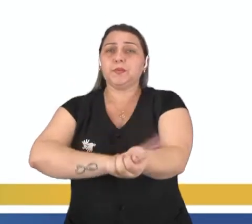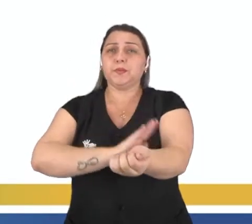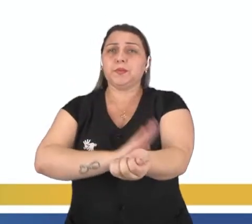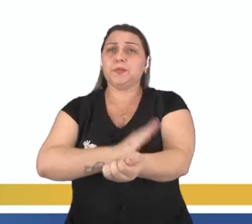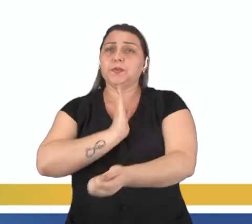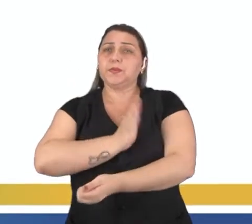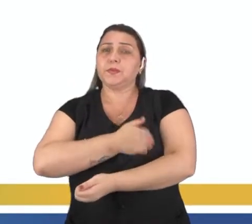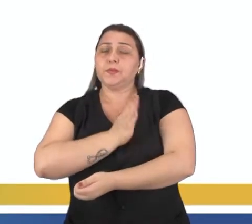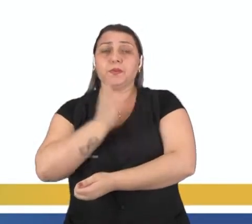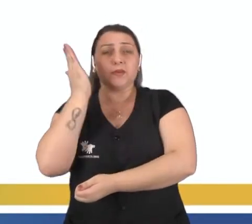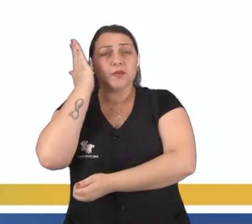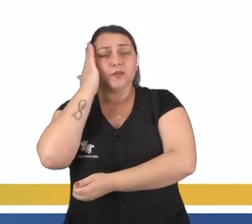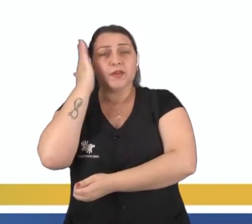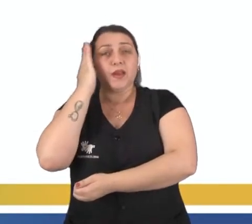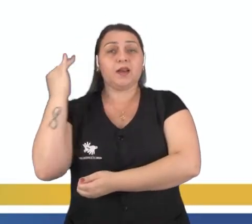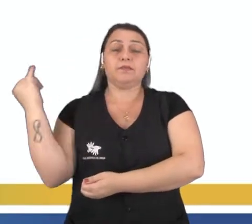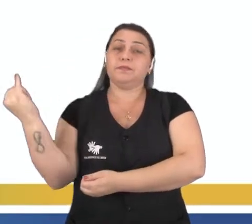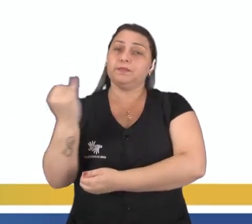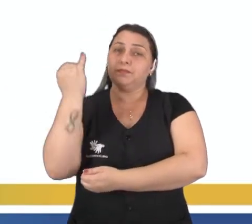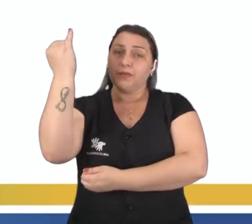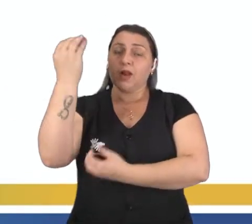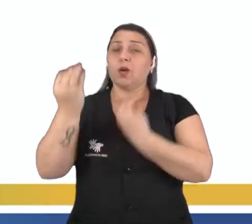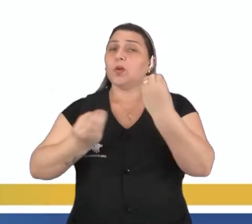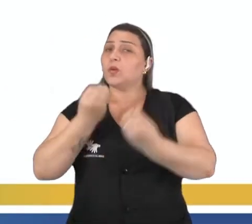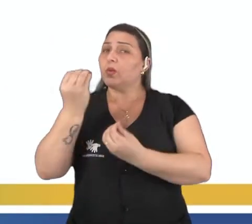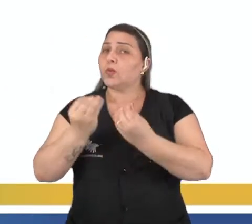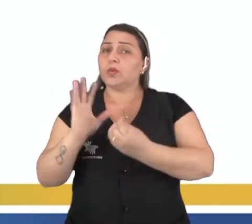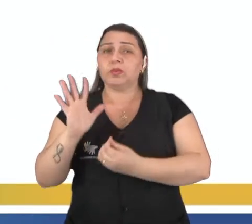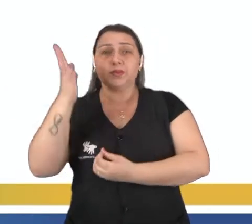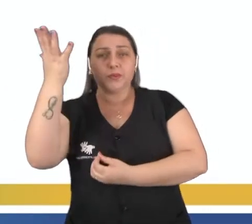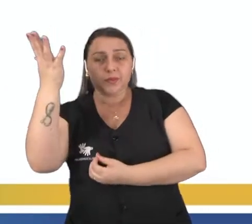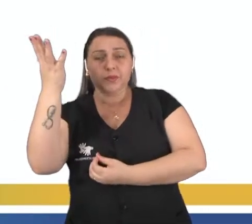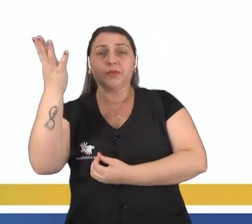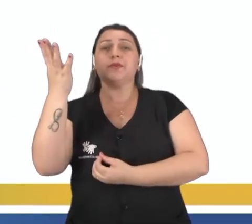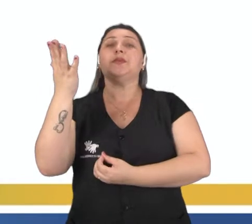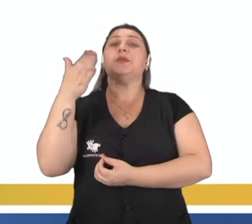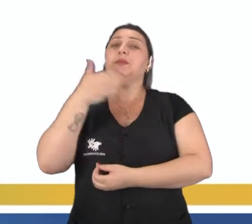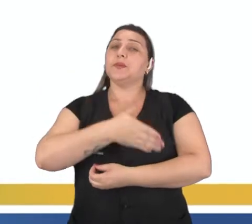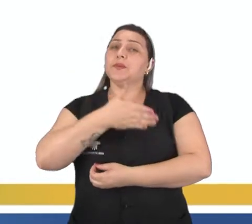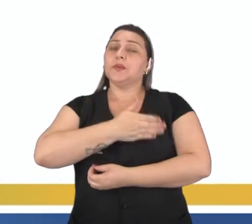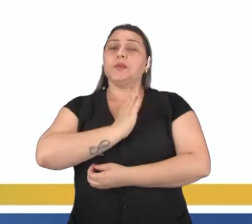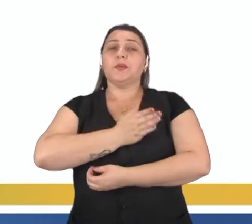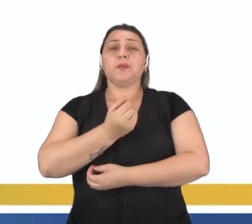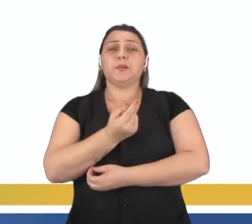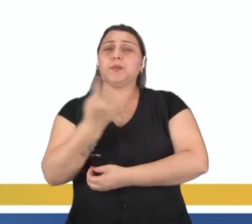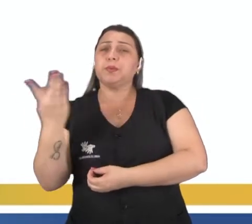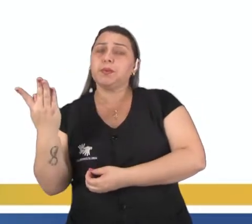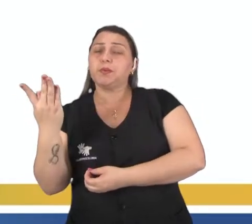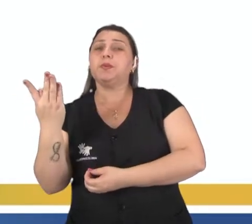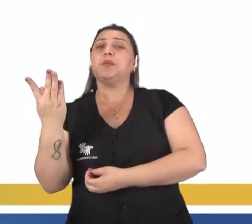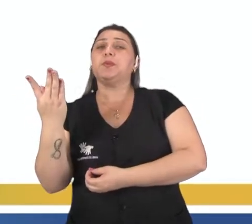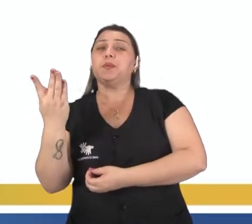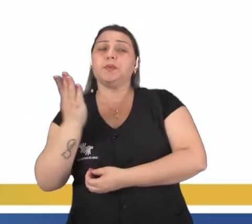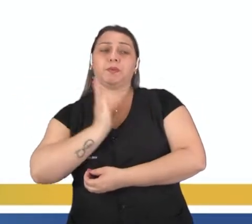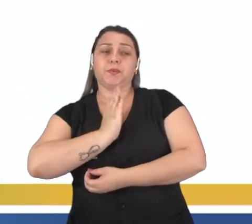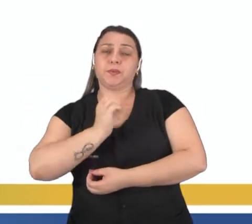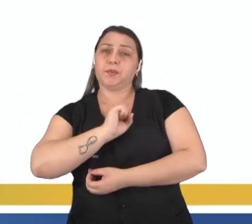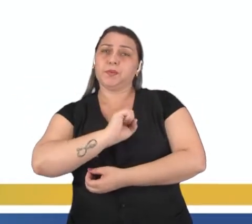cardíaca, está na hora de entender a importância e como fazê-la. A frequência cardíaca é a quantidade de vezes em que seu